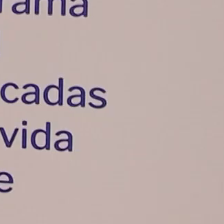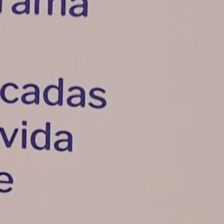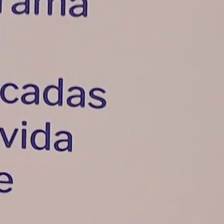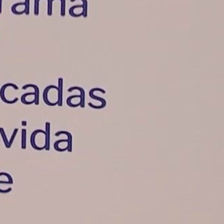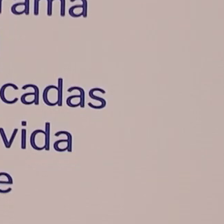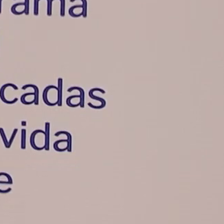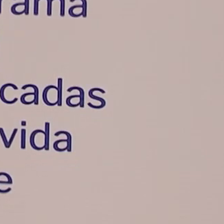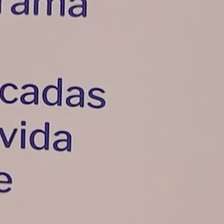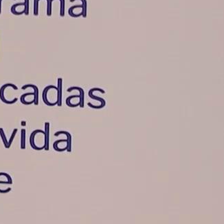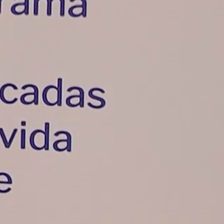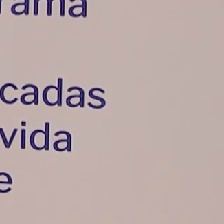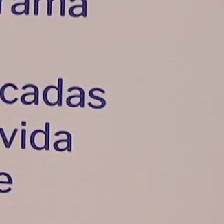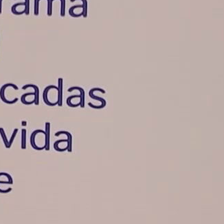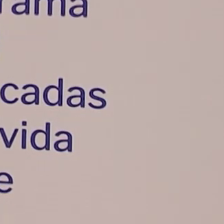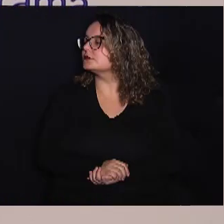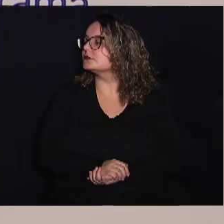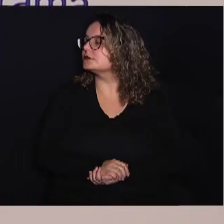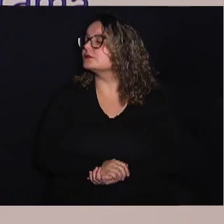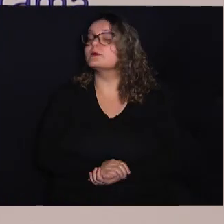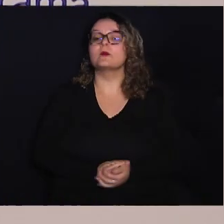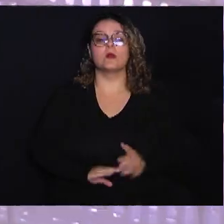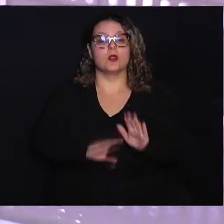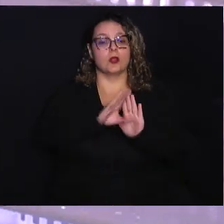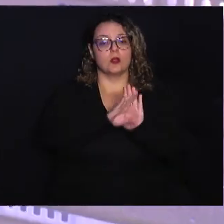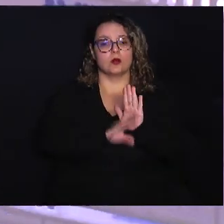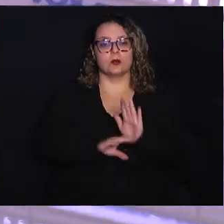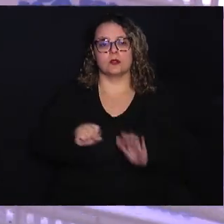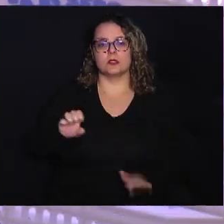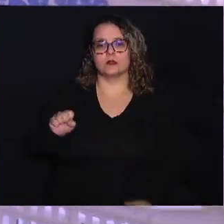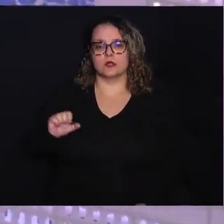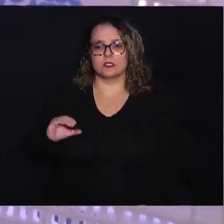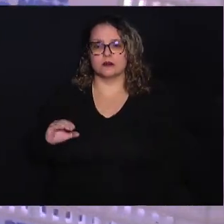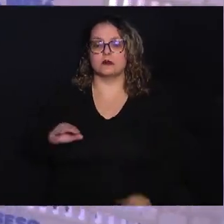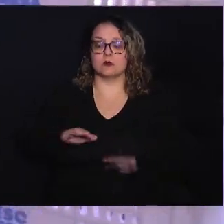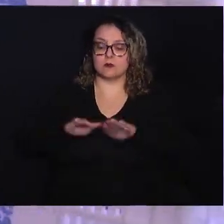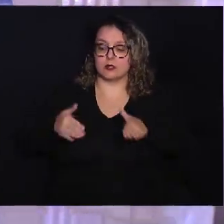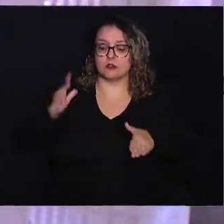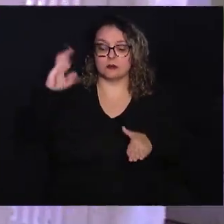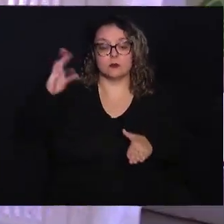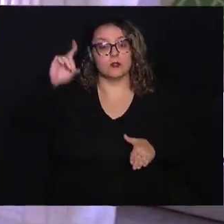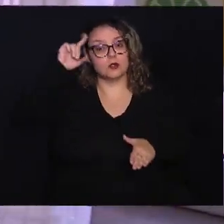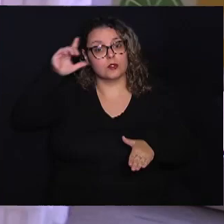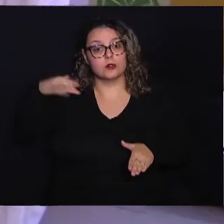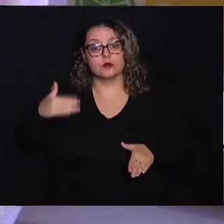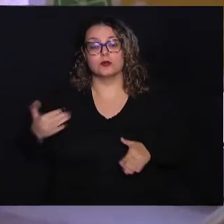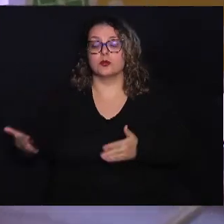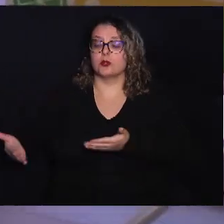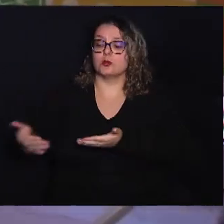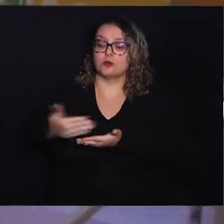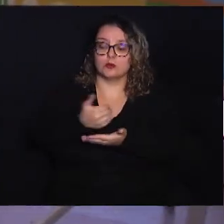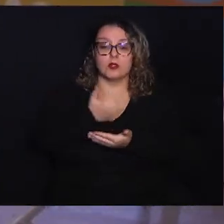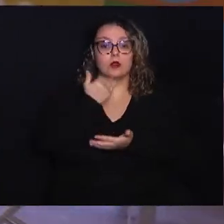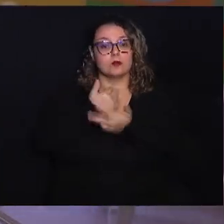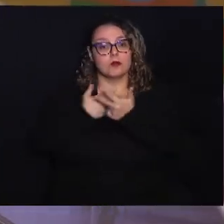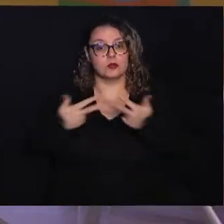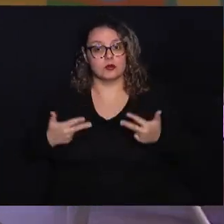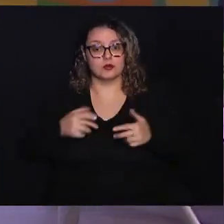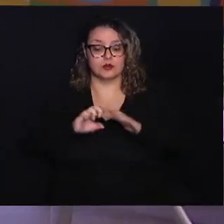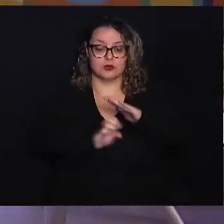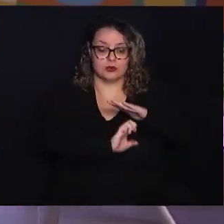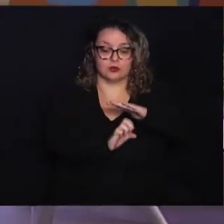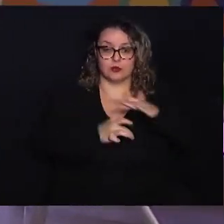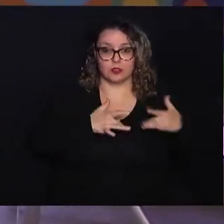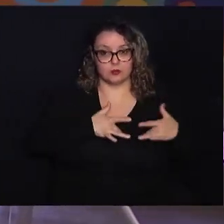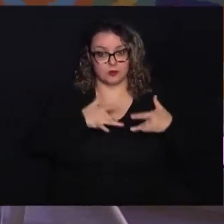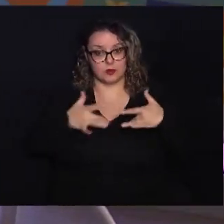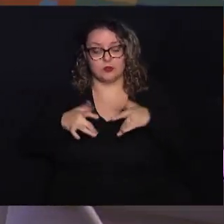Programa SESC Mesa Brasil atua diariamente na coleta de alimentos de empresas doadoras que são distribuídos para